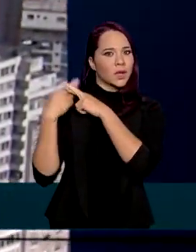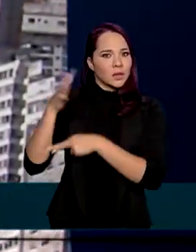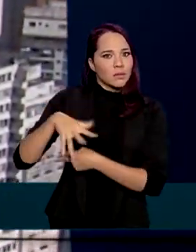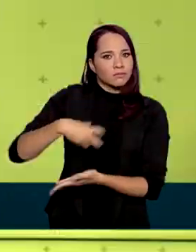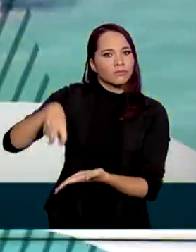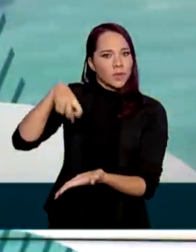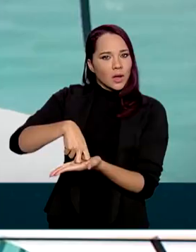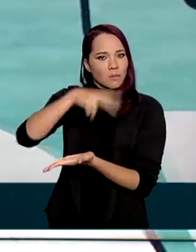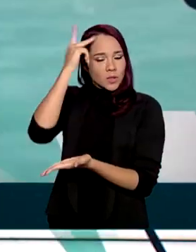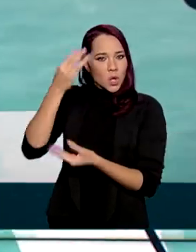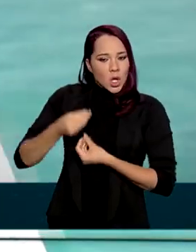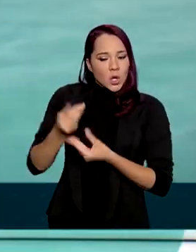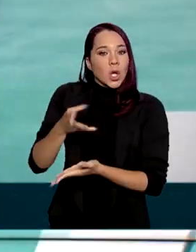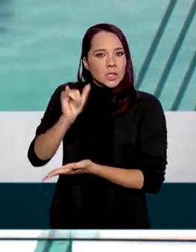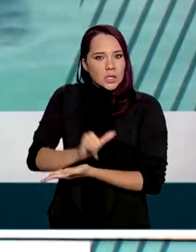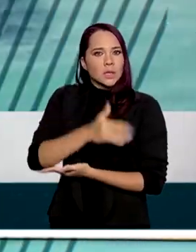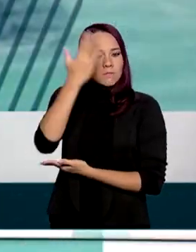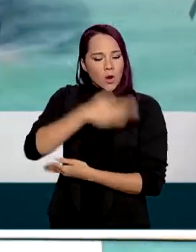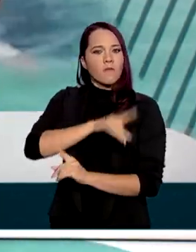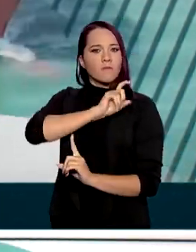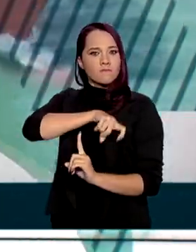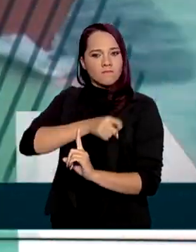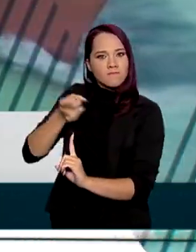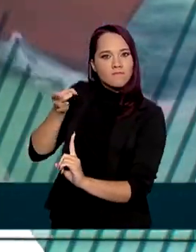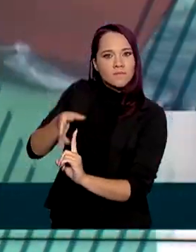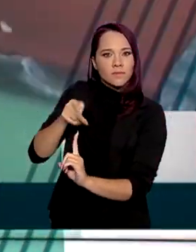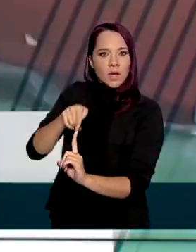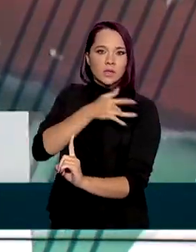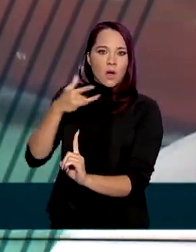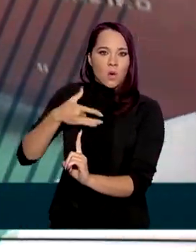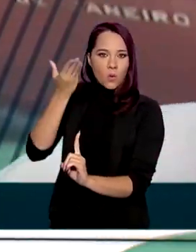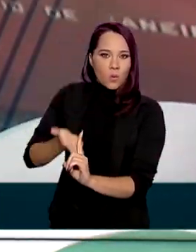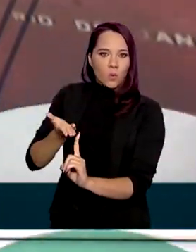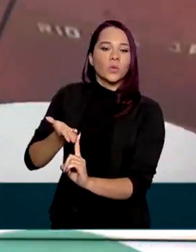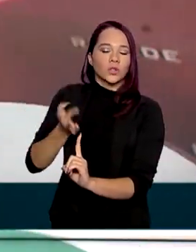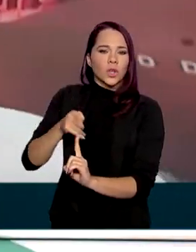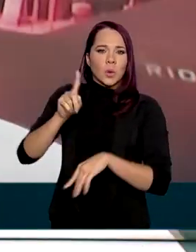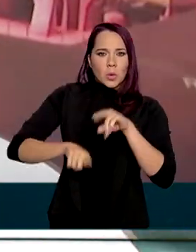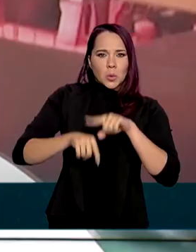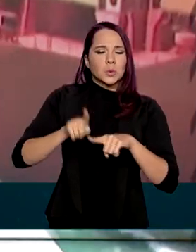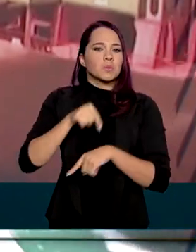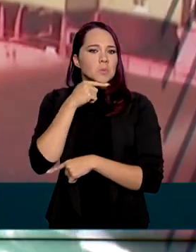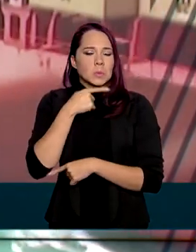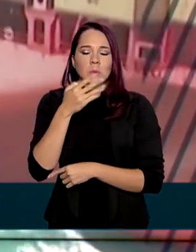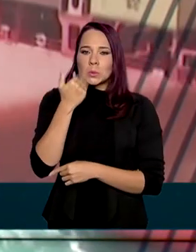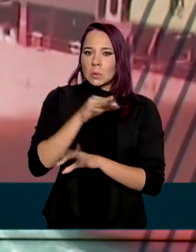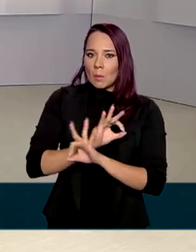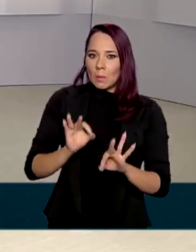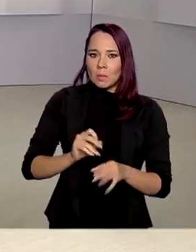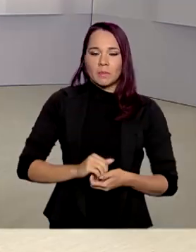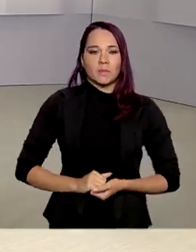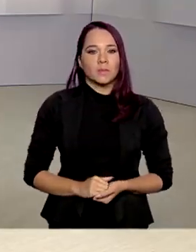esfera penal de doadores, caso seja comprovada má fé em causar danos à saúde com produtos impróprios para o consumo.